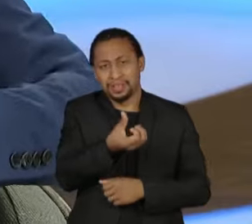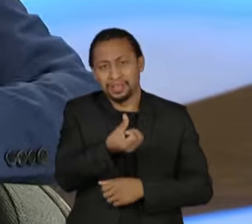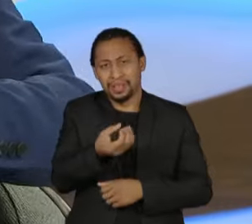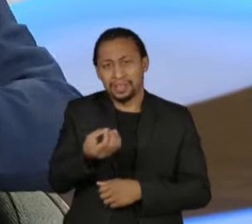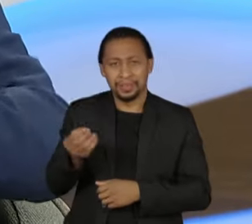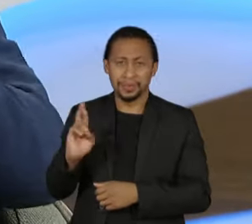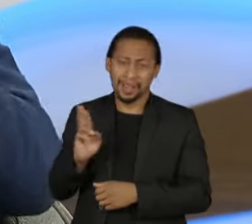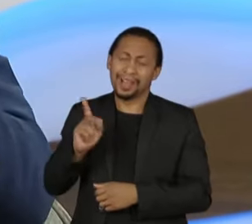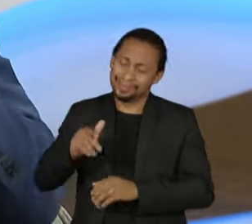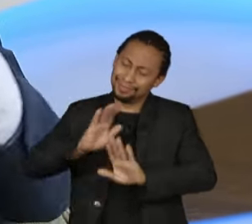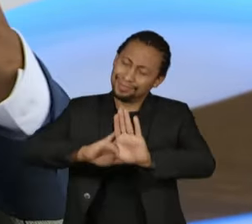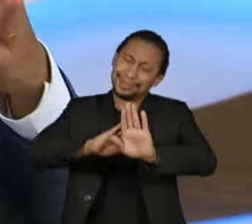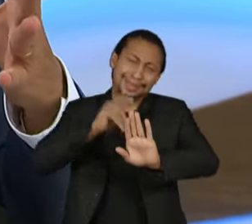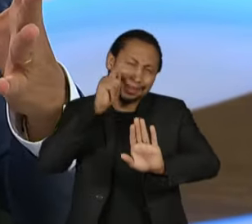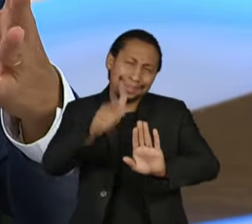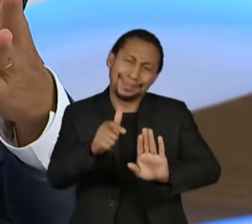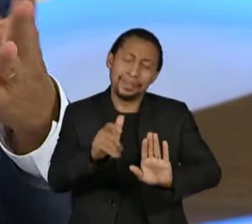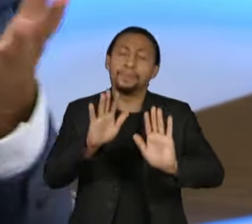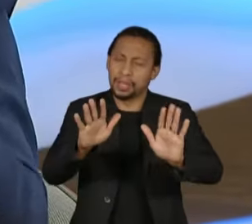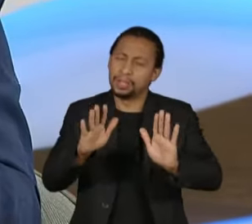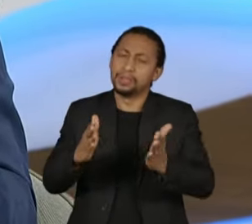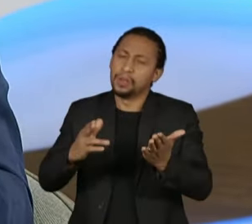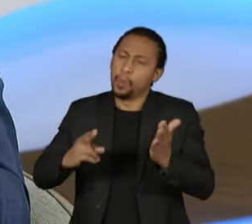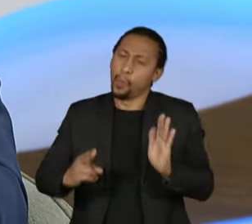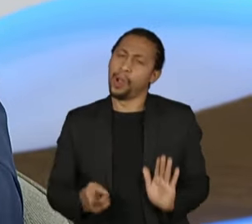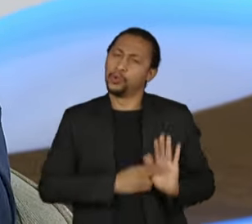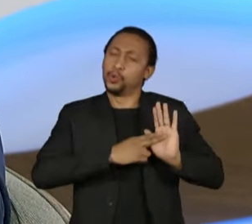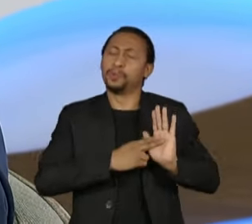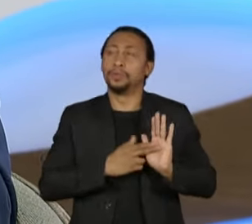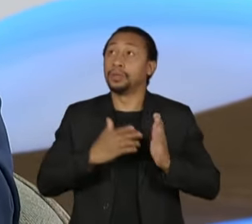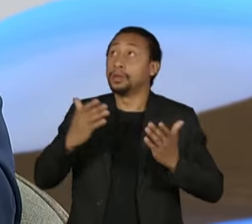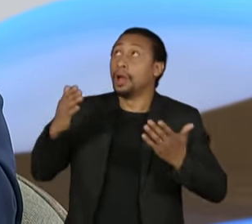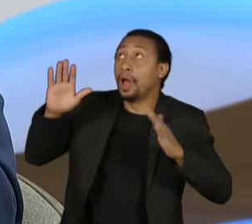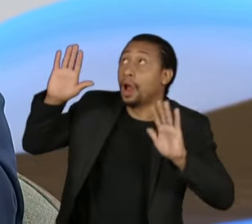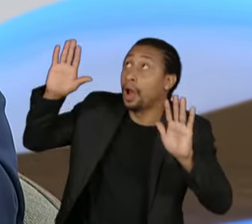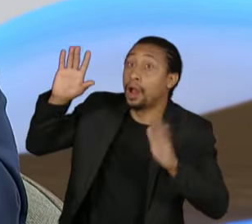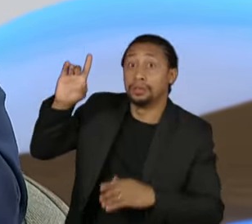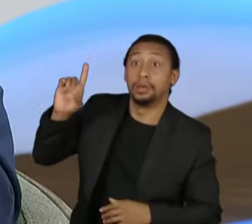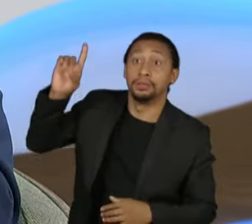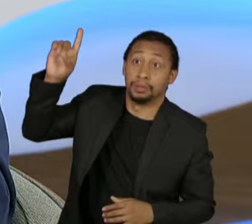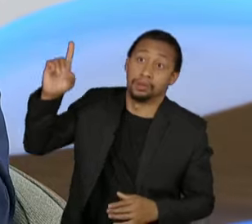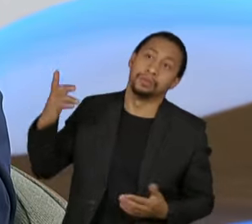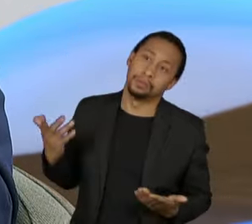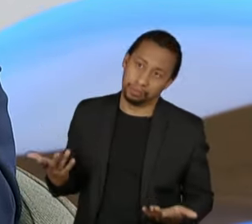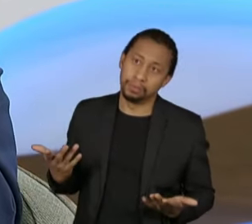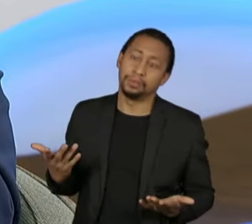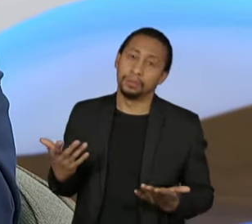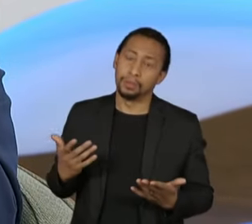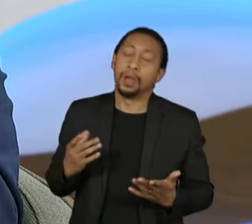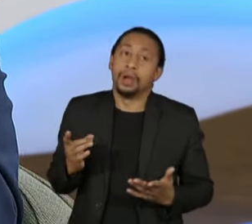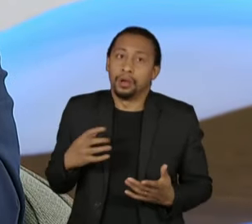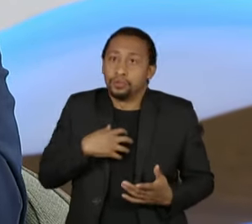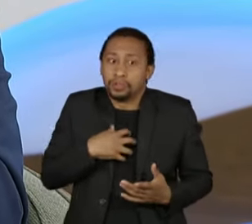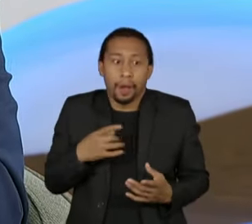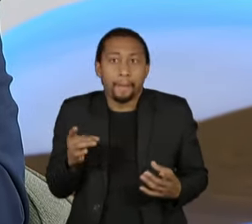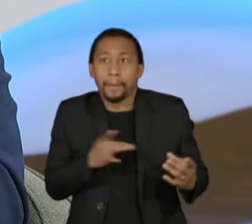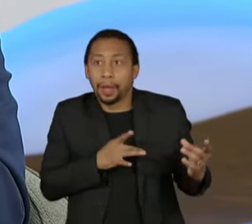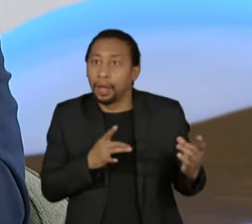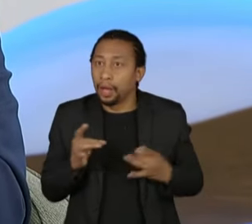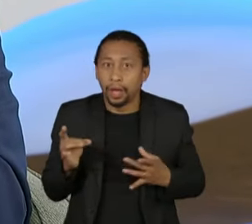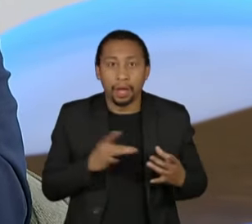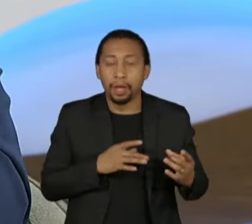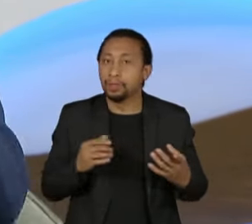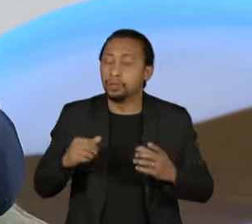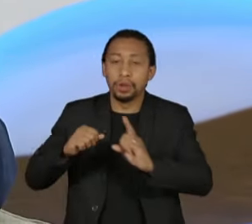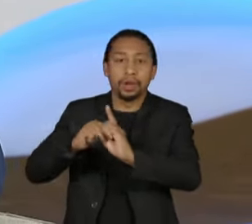graças a Deus, confesso a vocês e a quem está nos ouvindo, eu tinha um medo muito grande, era de convulsão social.